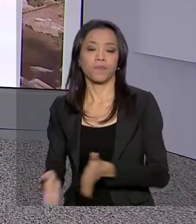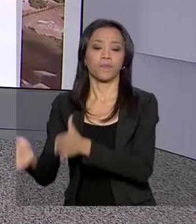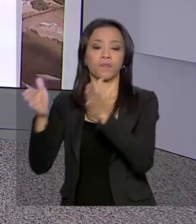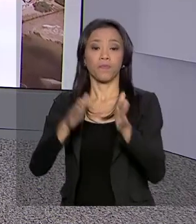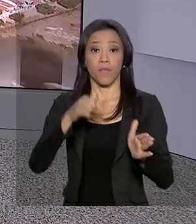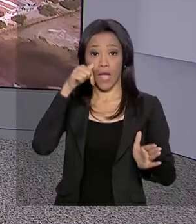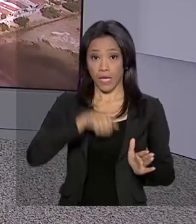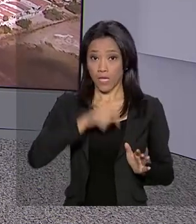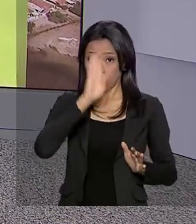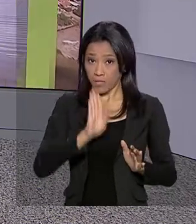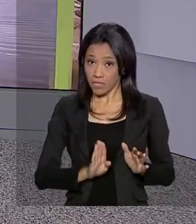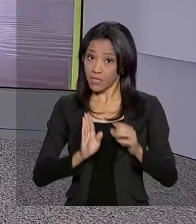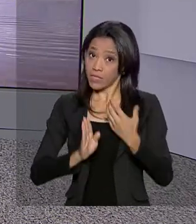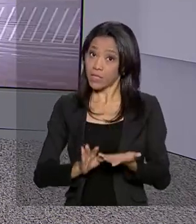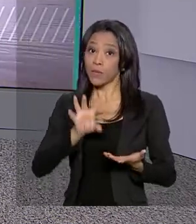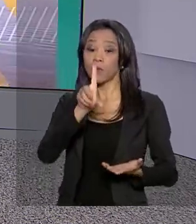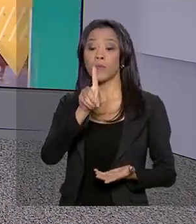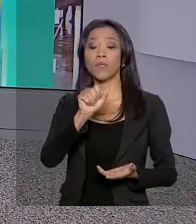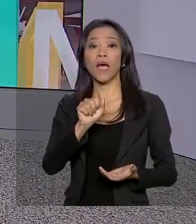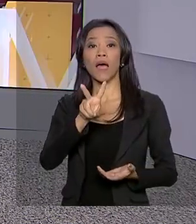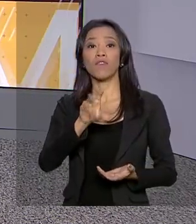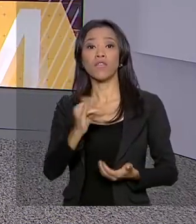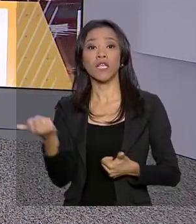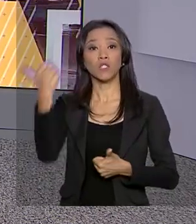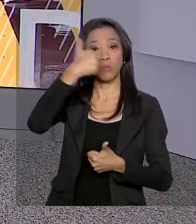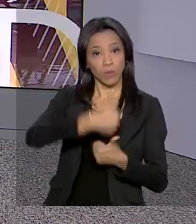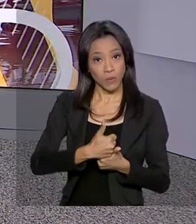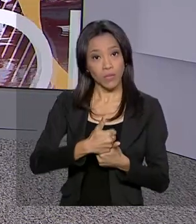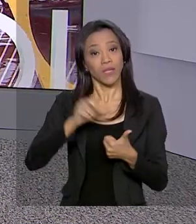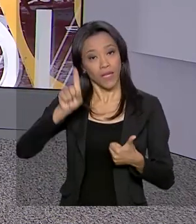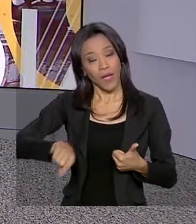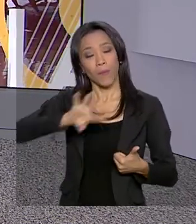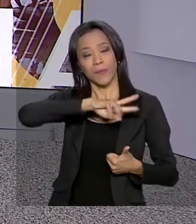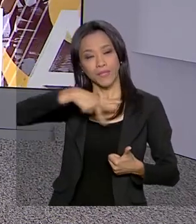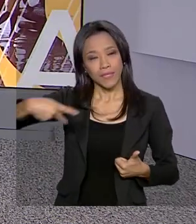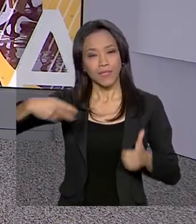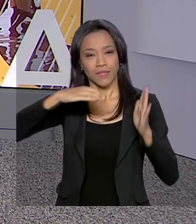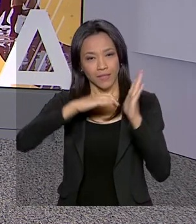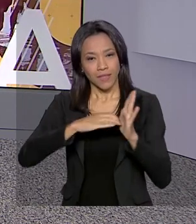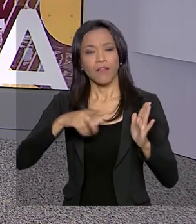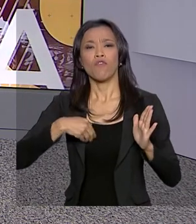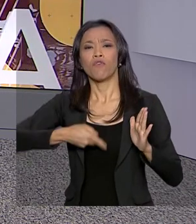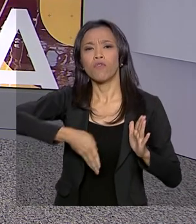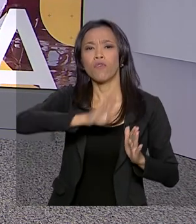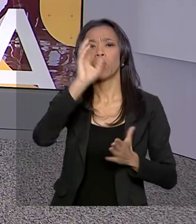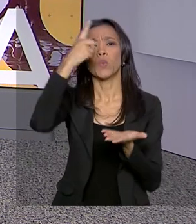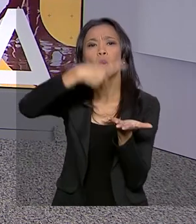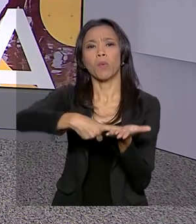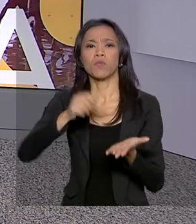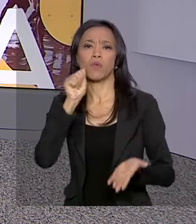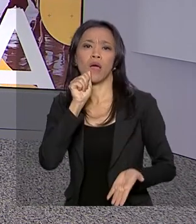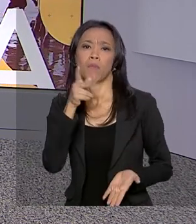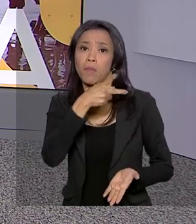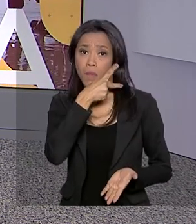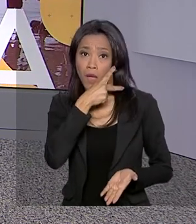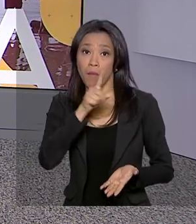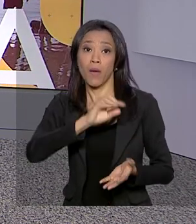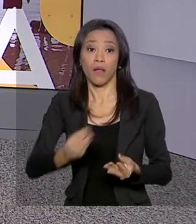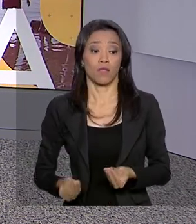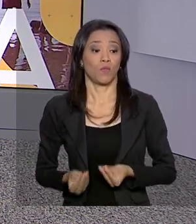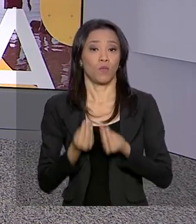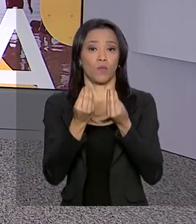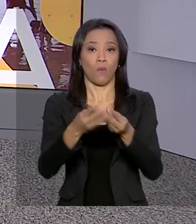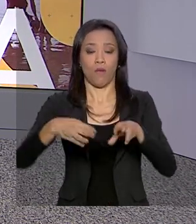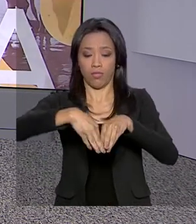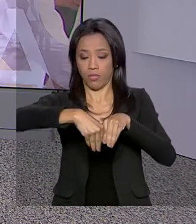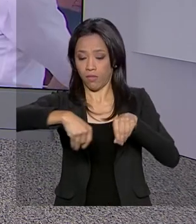O presidente em exercício, Davi Alcolumbre, visita hoje o Amapá, entre os compromissos, uma cerimônia de doação de terras da União. Vamos